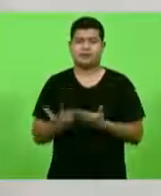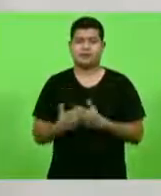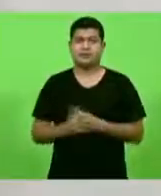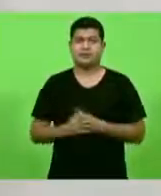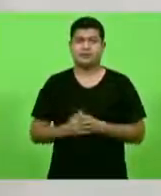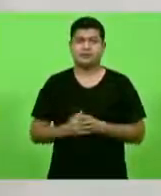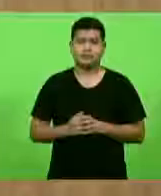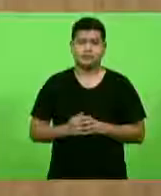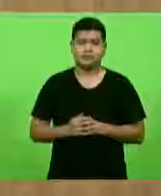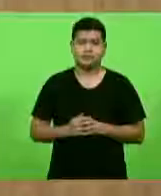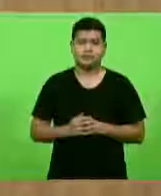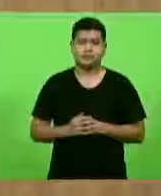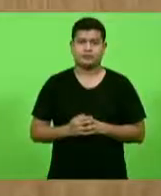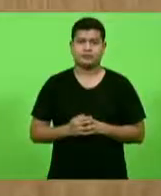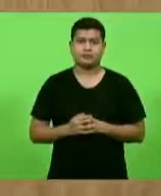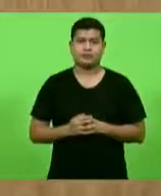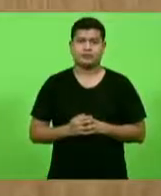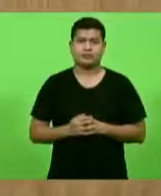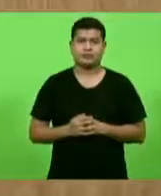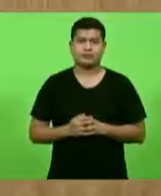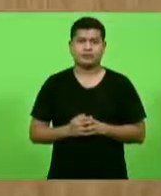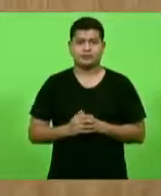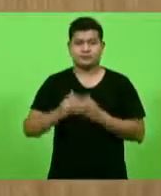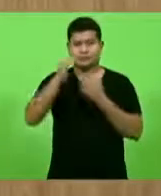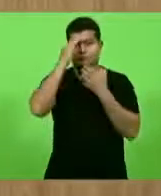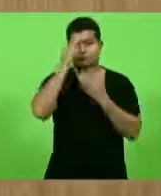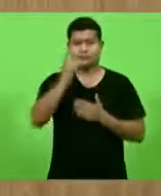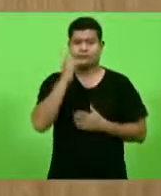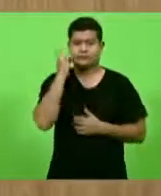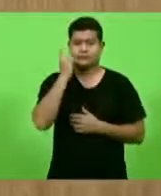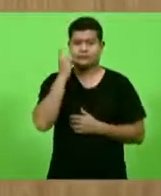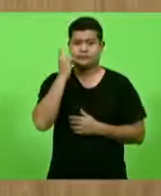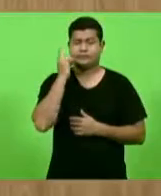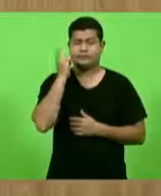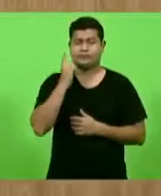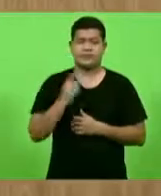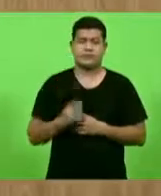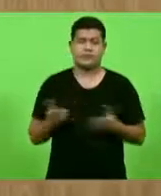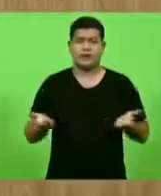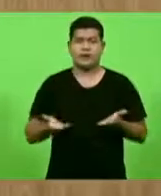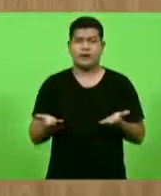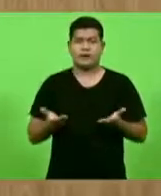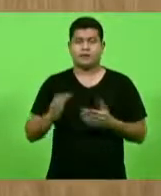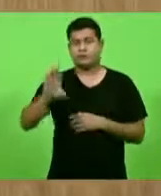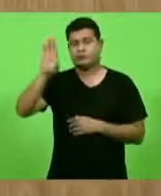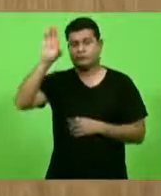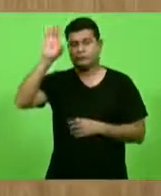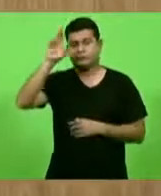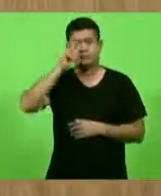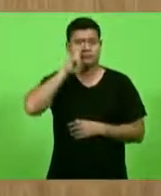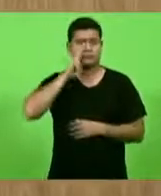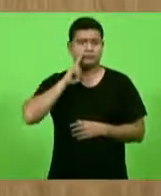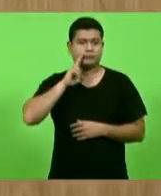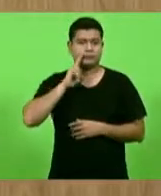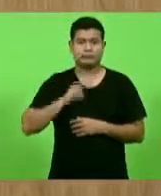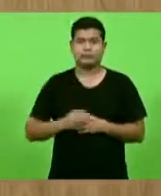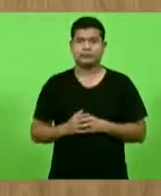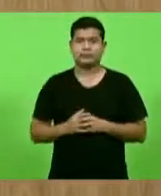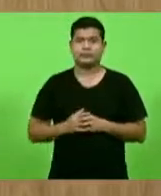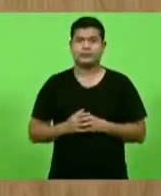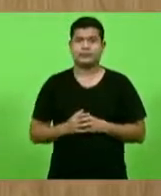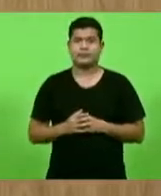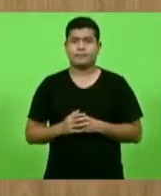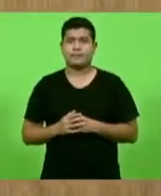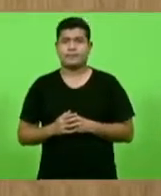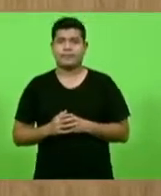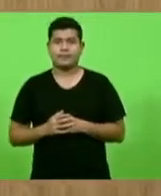pela ordem, senhor presidente. Obrigado. Obrigado, deputado, pela ordem. Deputado Ivan. Deputado Ivan, por gentileza. Sobre eu